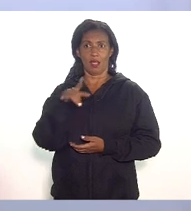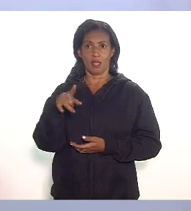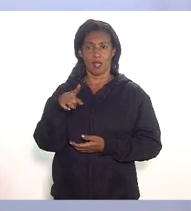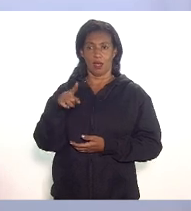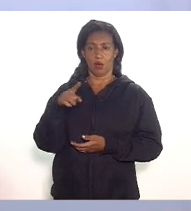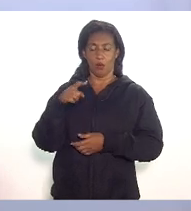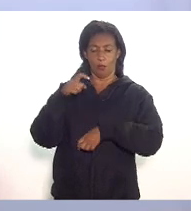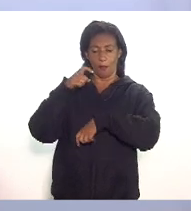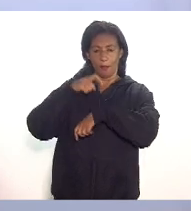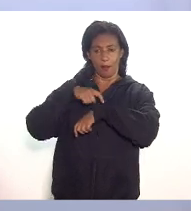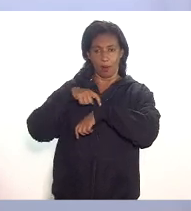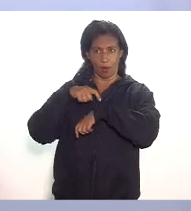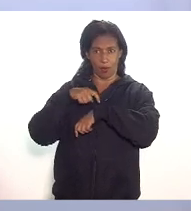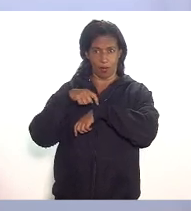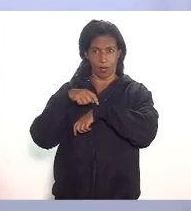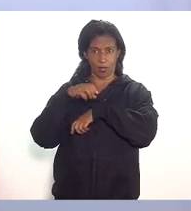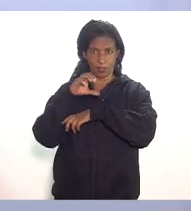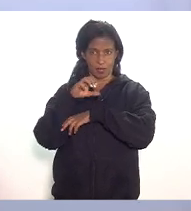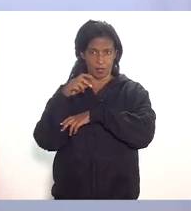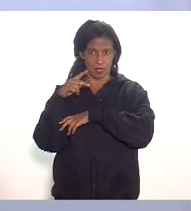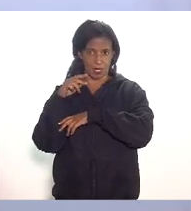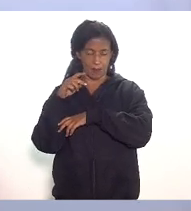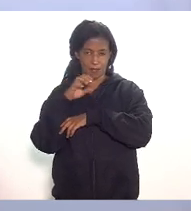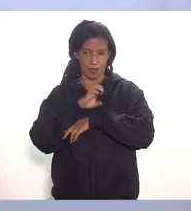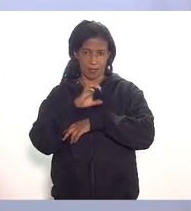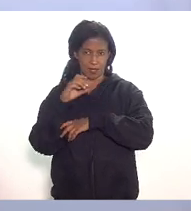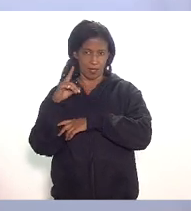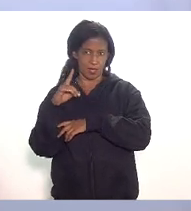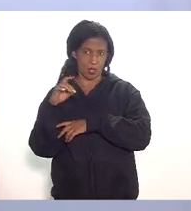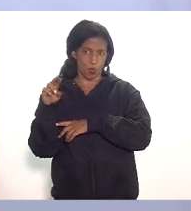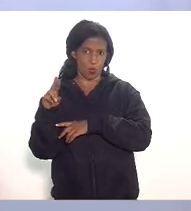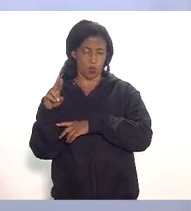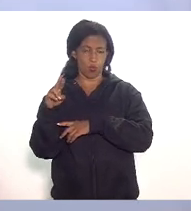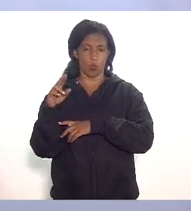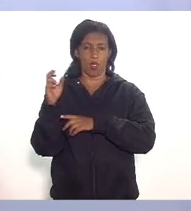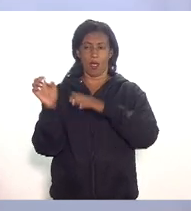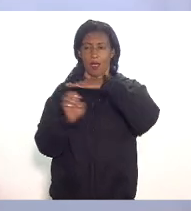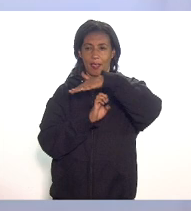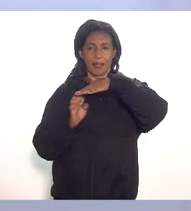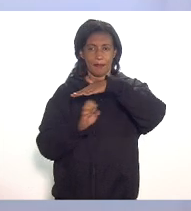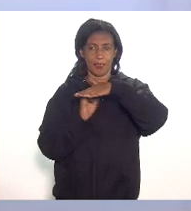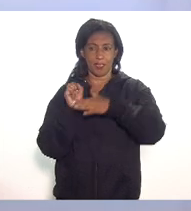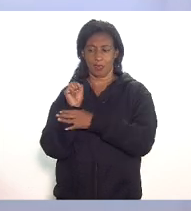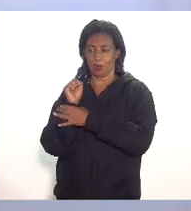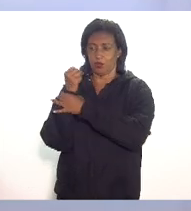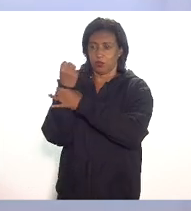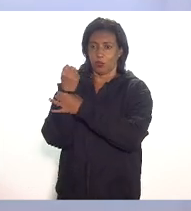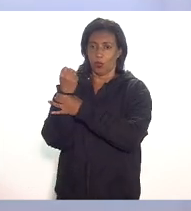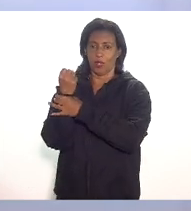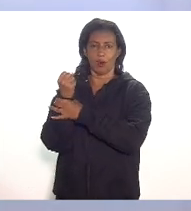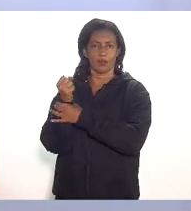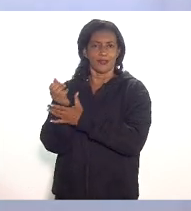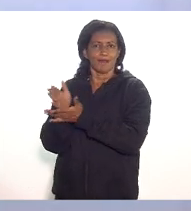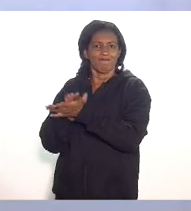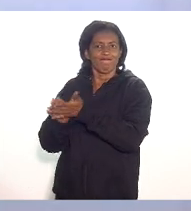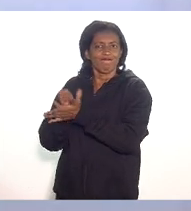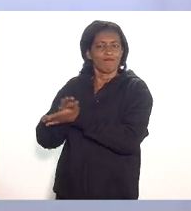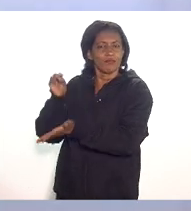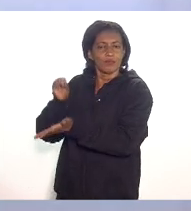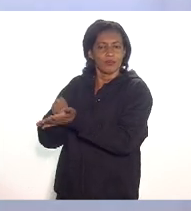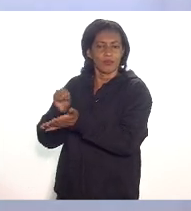entrega do CVU acabou dia 18 de abril as empresas já não tinham segurança sobre isso e